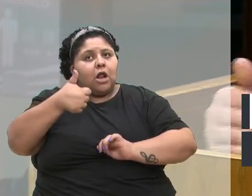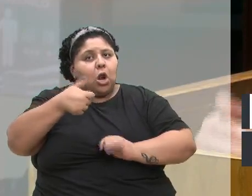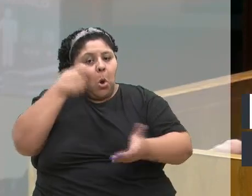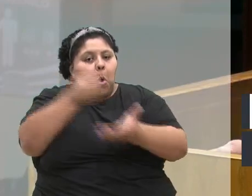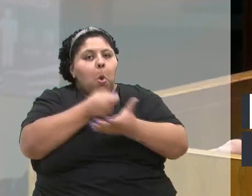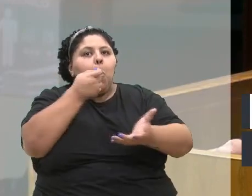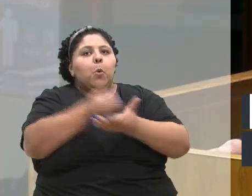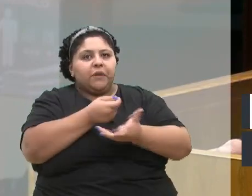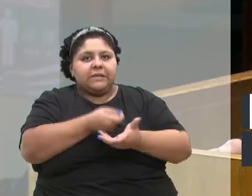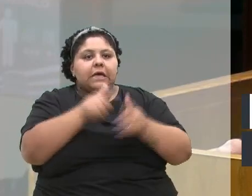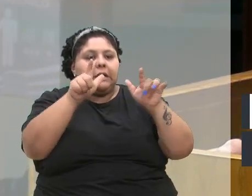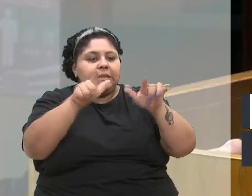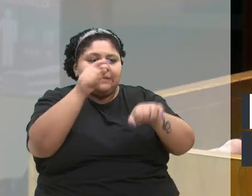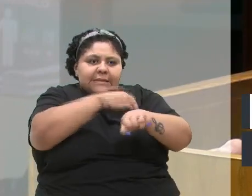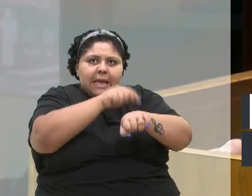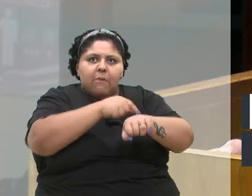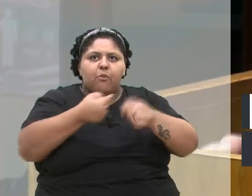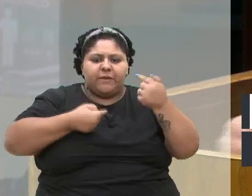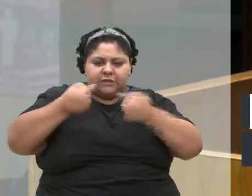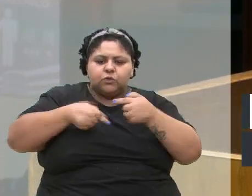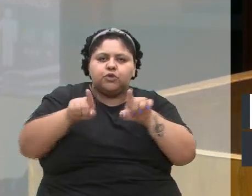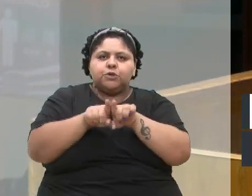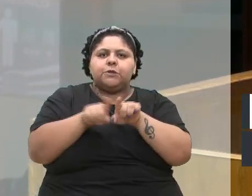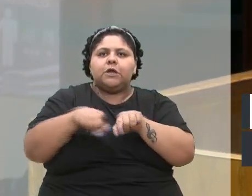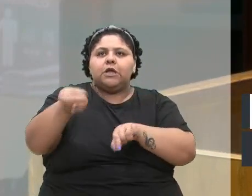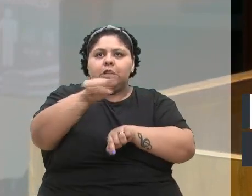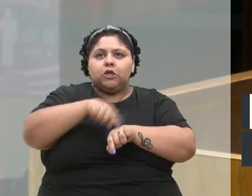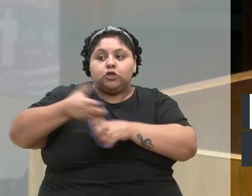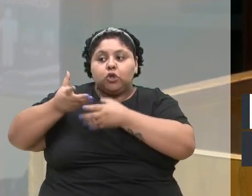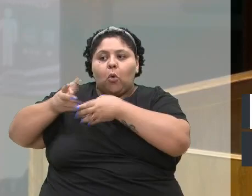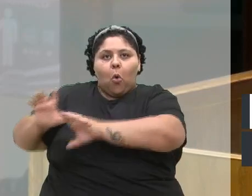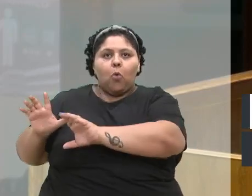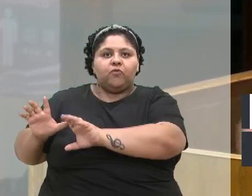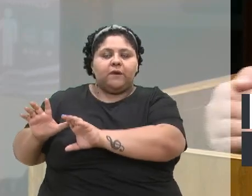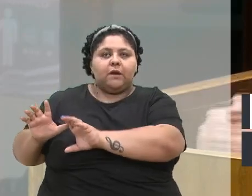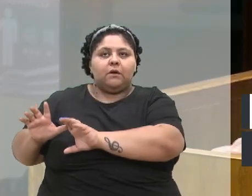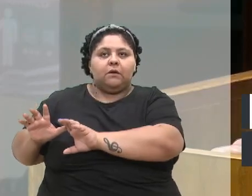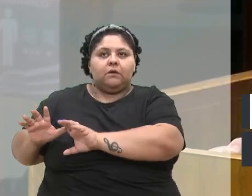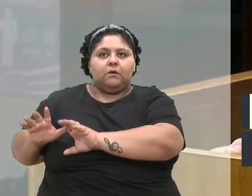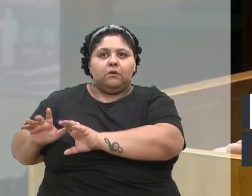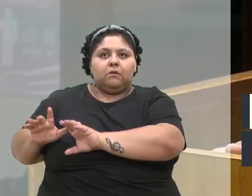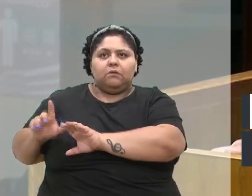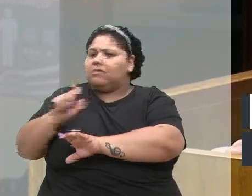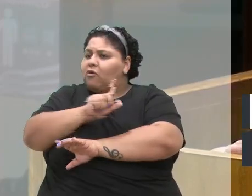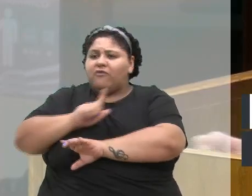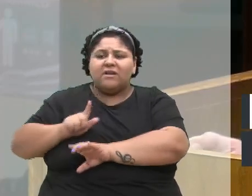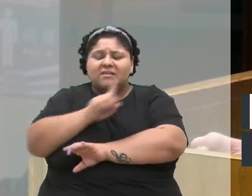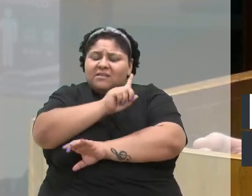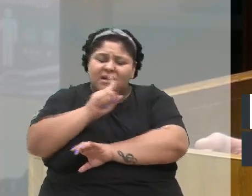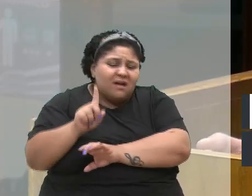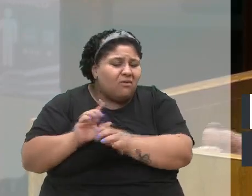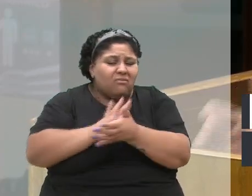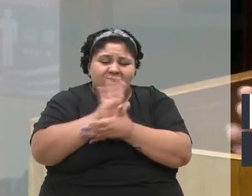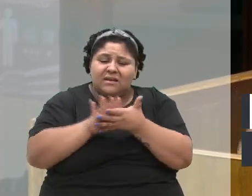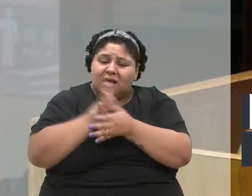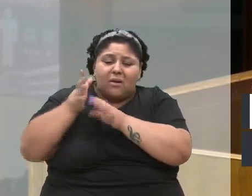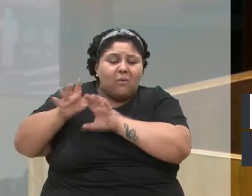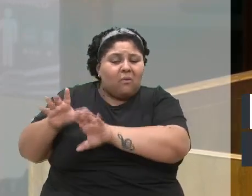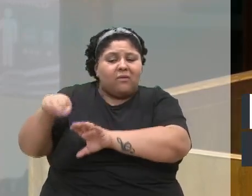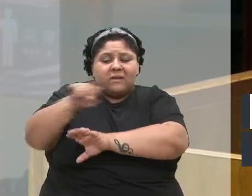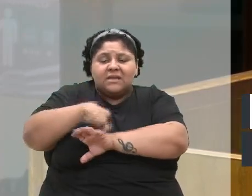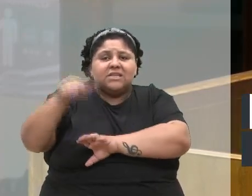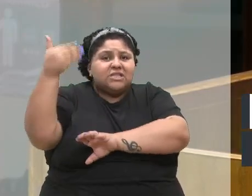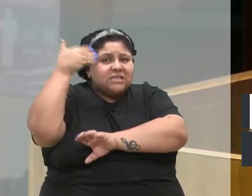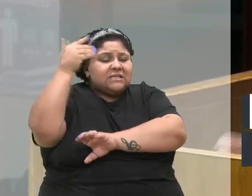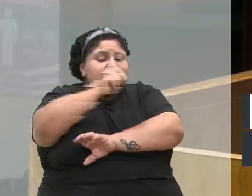espaço de tempo para discutir. Nós somos contra o governador. Não, ninguém é contra ninguém. A gente sabe